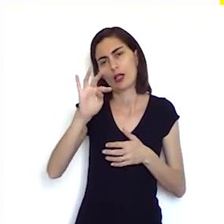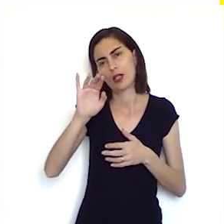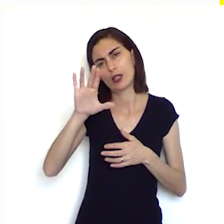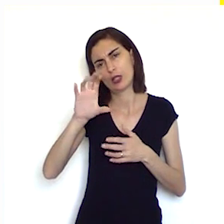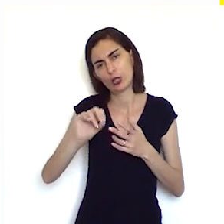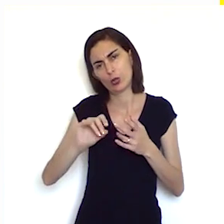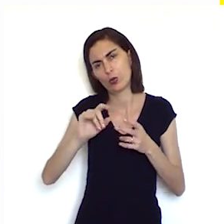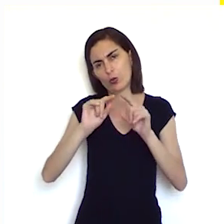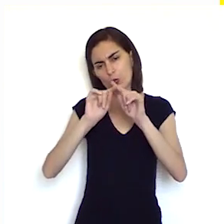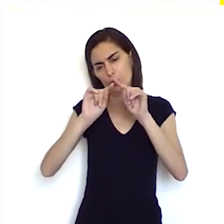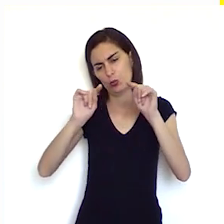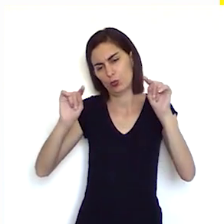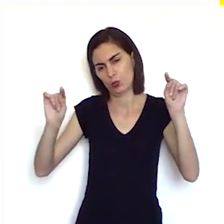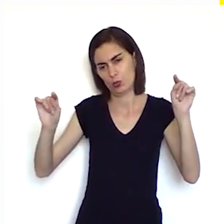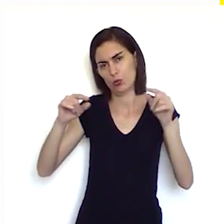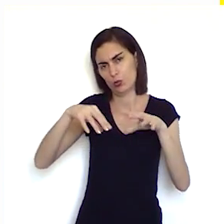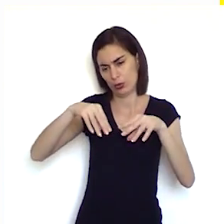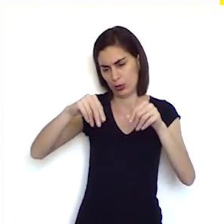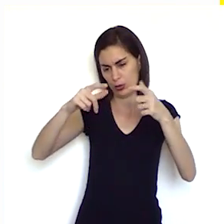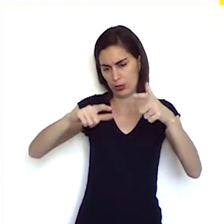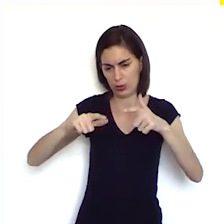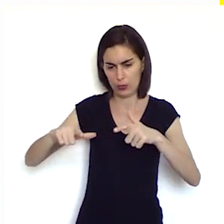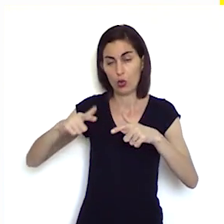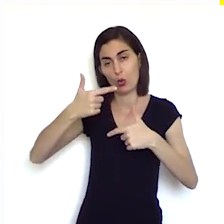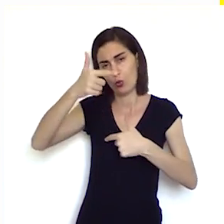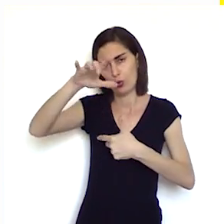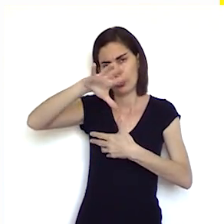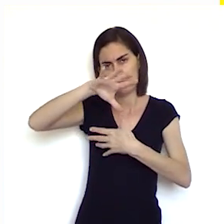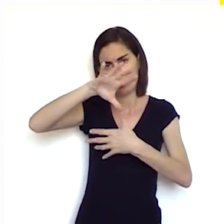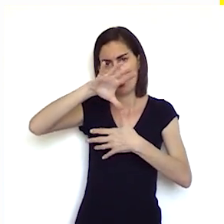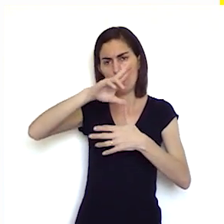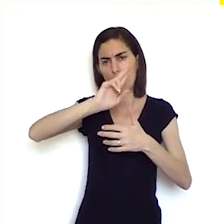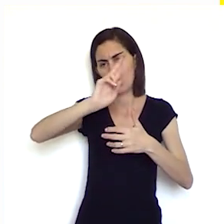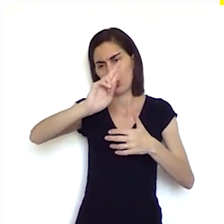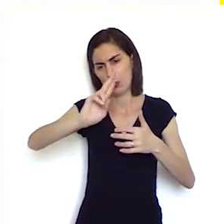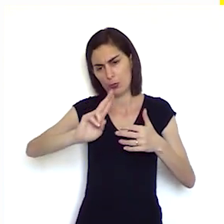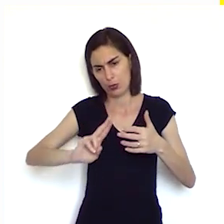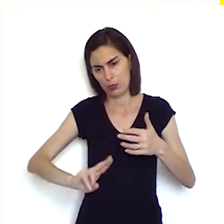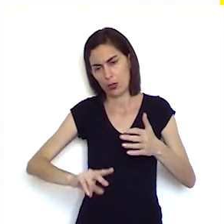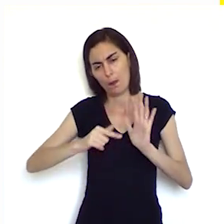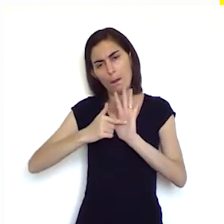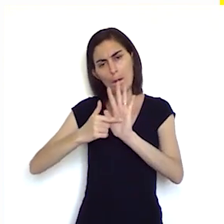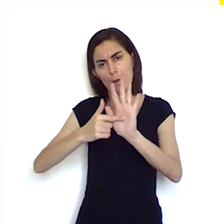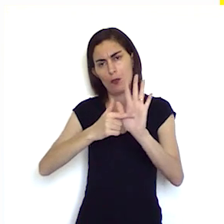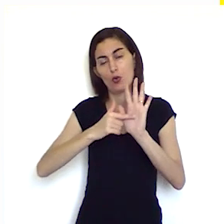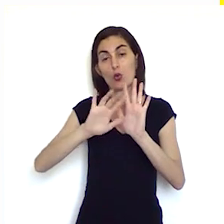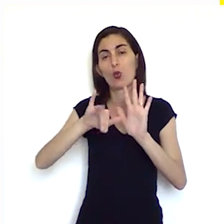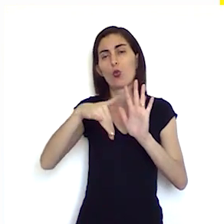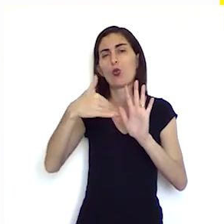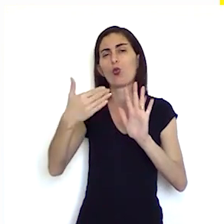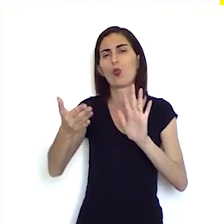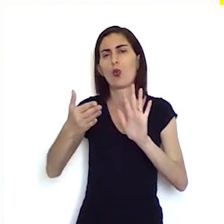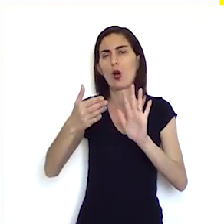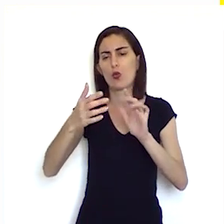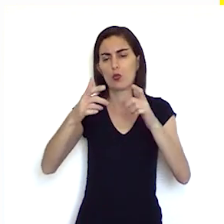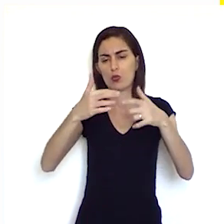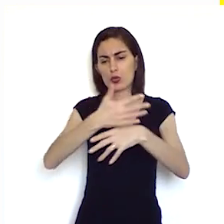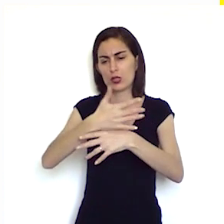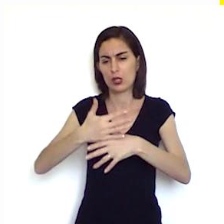lado do Atlântico já delimitando esse território e um outro mapa que traz as nomenclaturas indicando quais eram